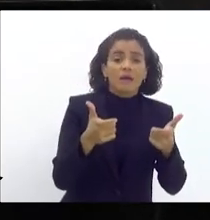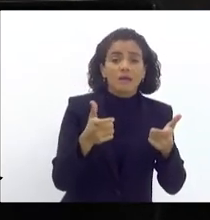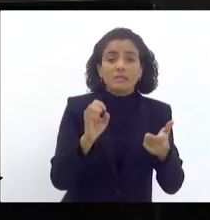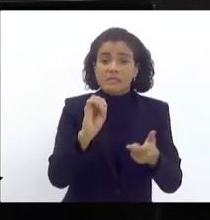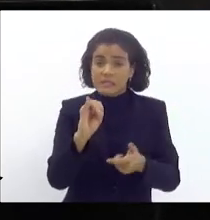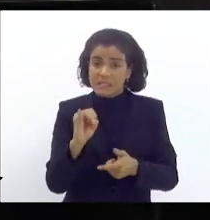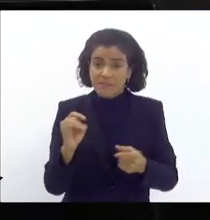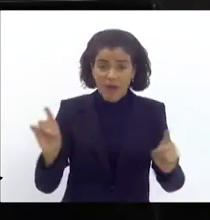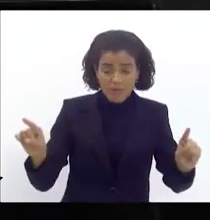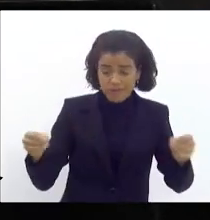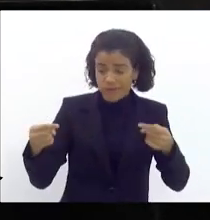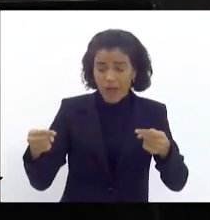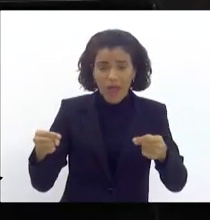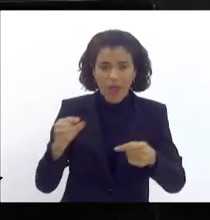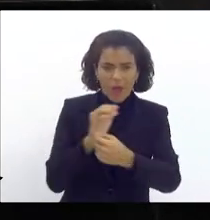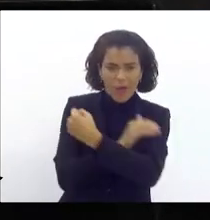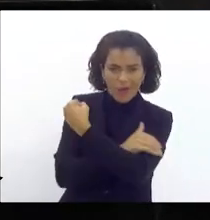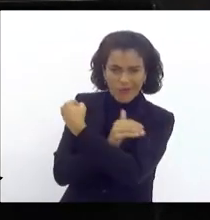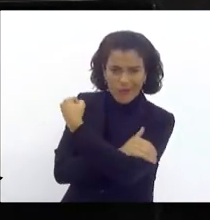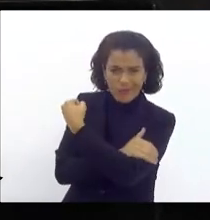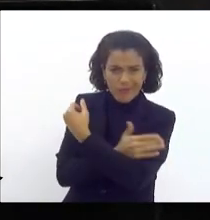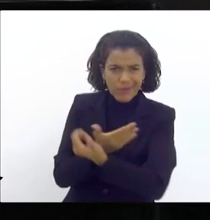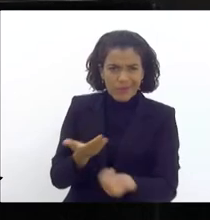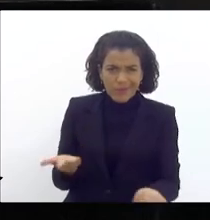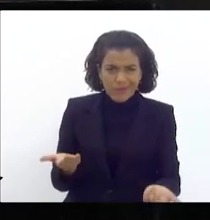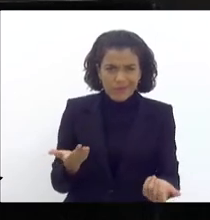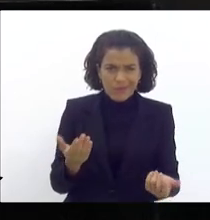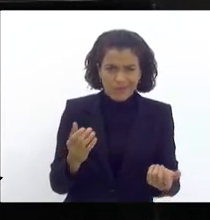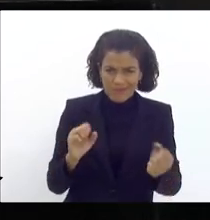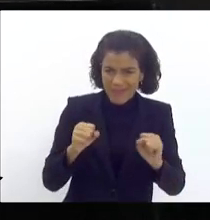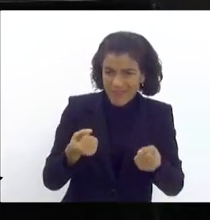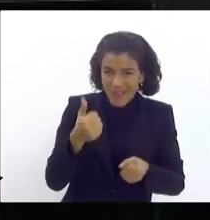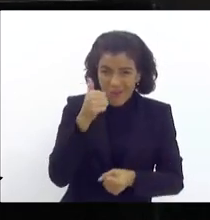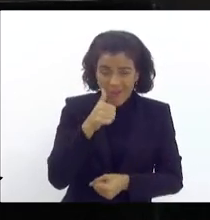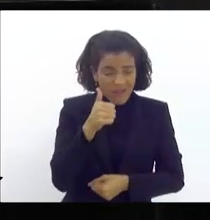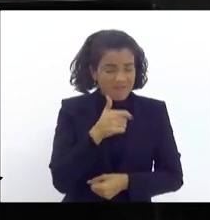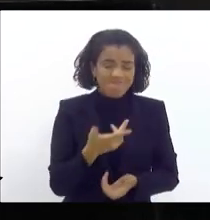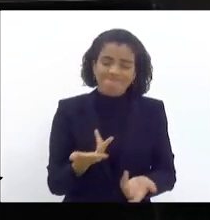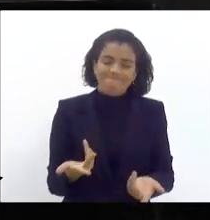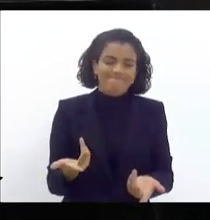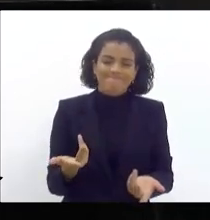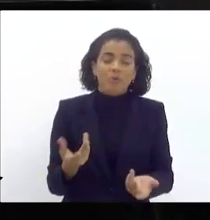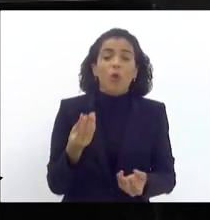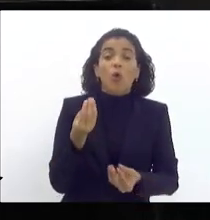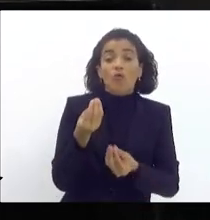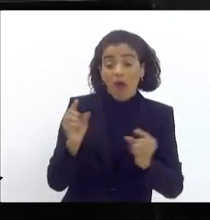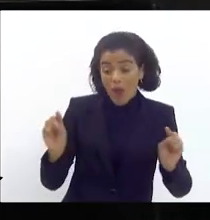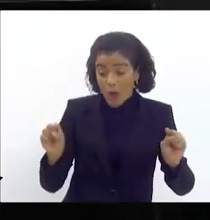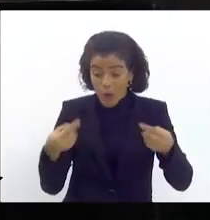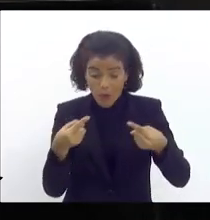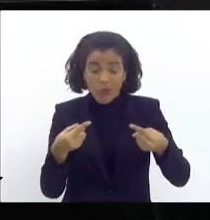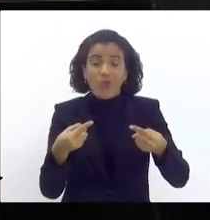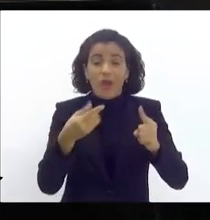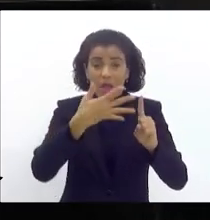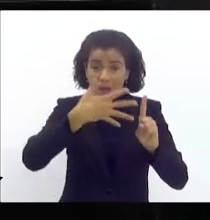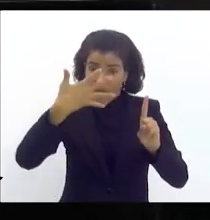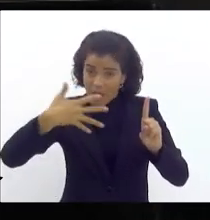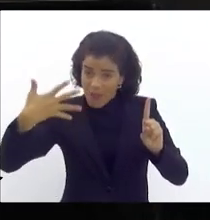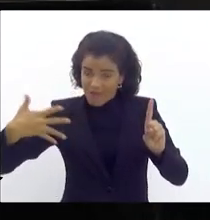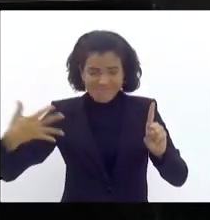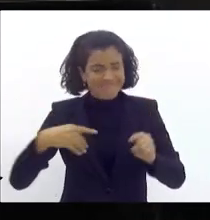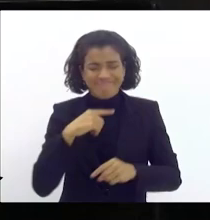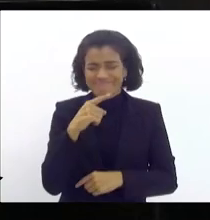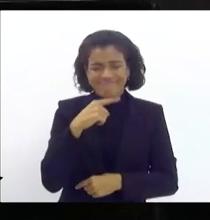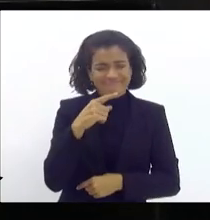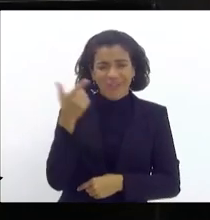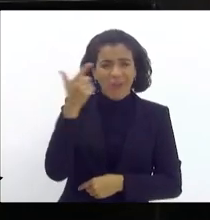vão contra as feministas para defender as mulheres? Não vão, porque não vão poder lacrar. Vê se eles vão contra o público LGBT e quem mais? Não vão,